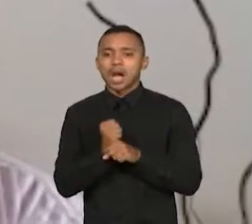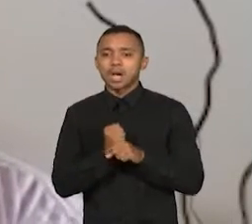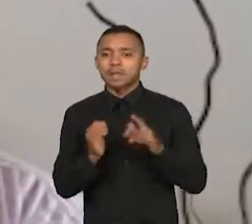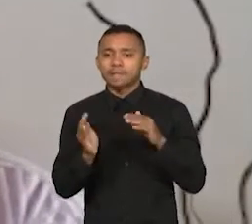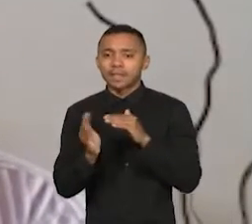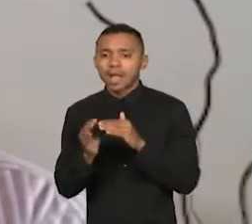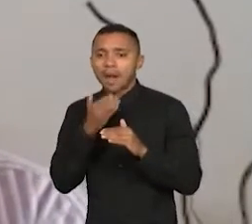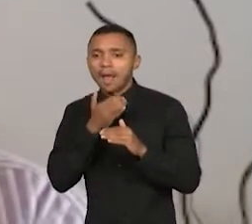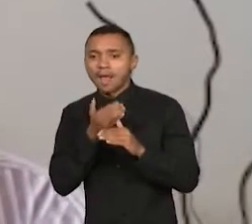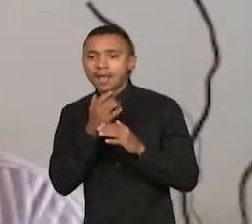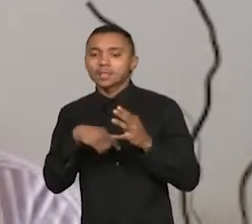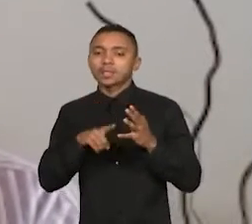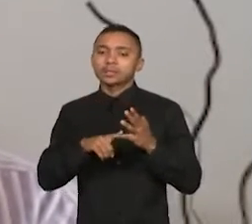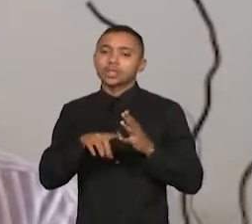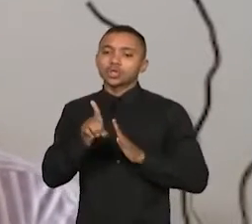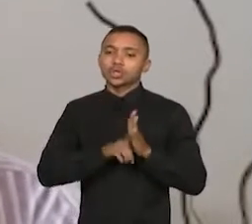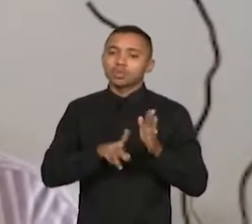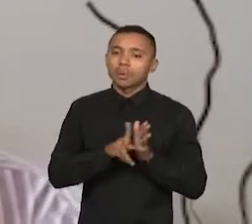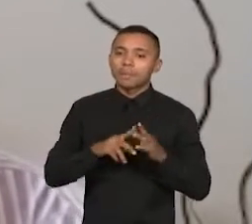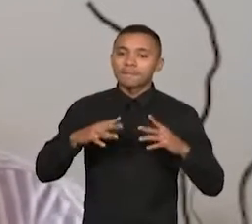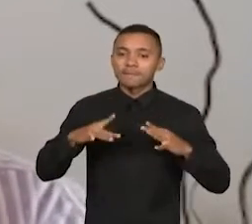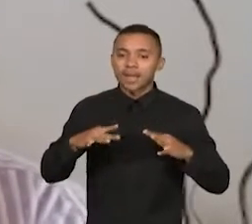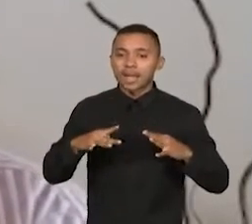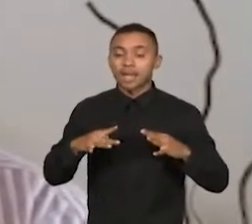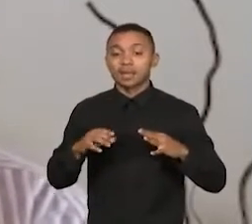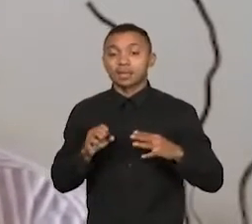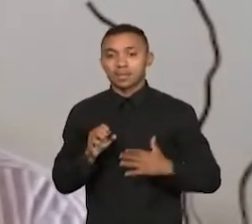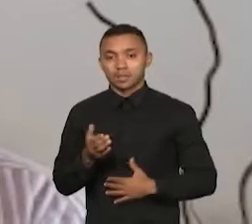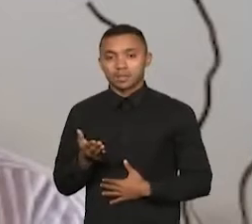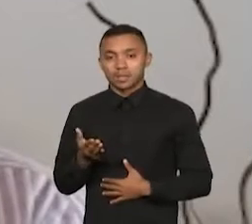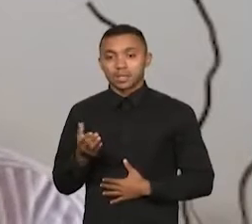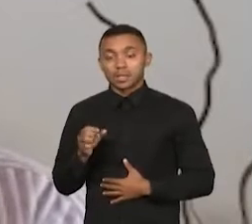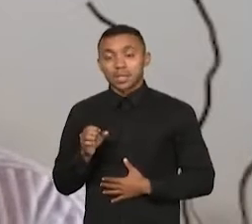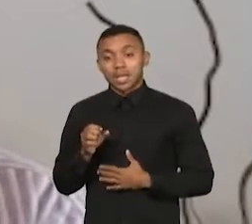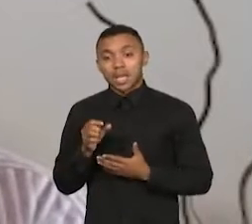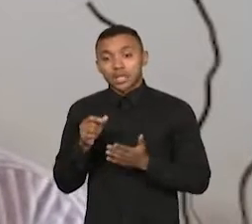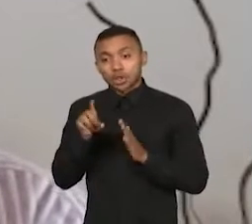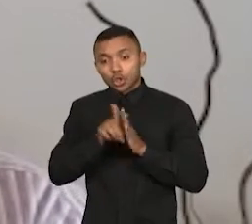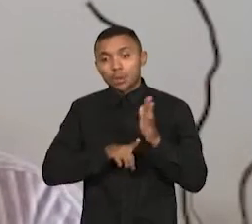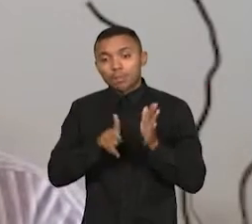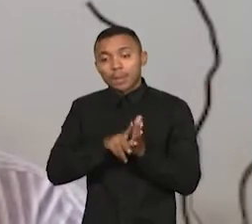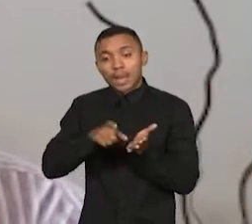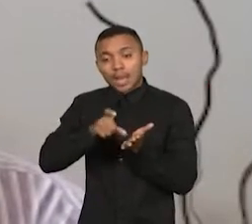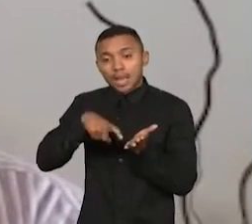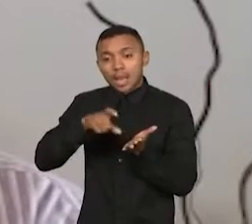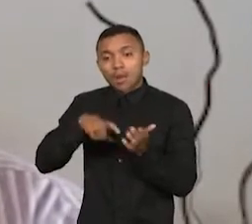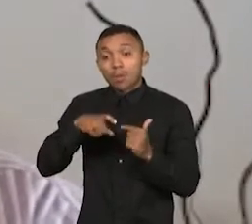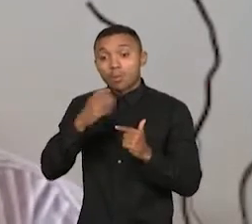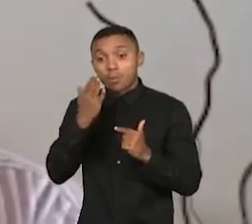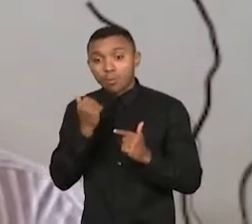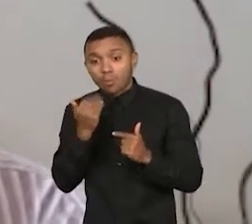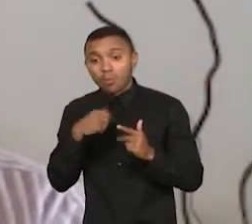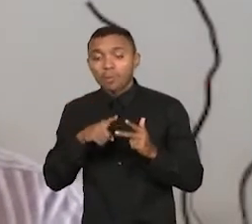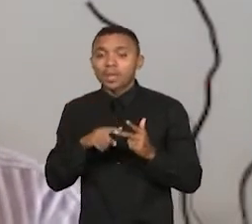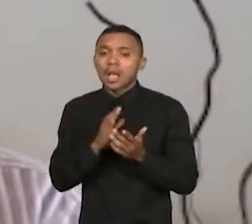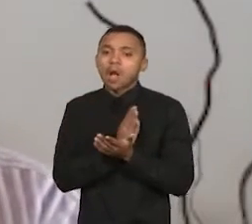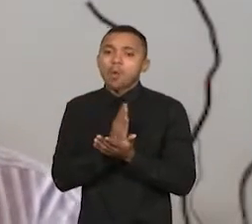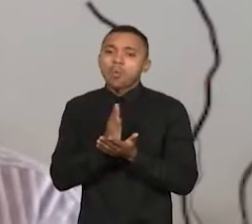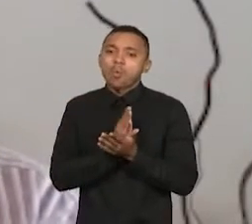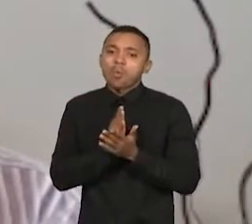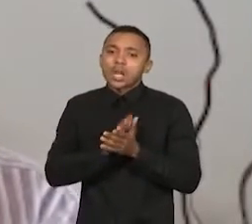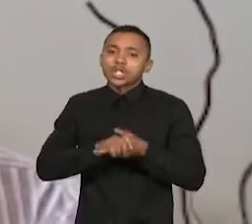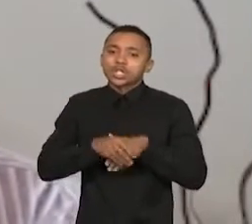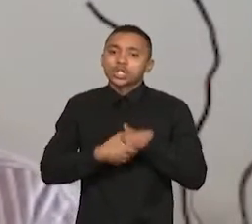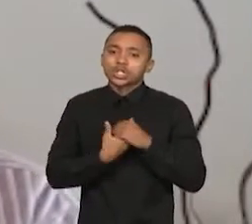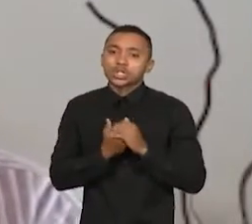do descanso semanal, da proibição de descontar por fornecimento de alimentação e por fornecimento de materiais de higiene. Enfim,